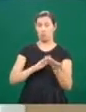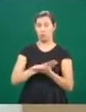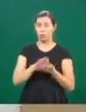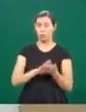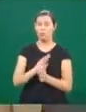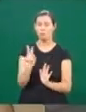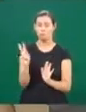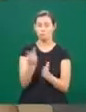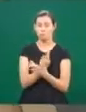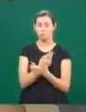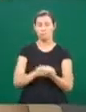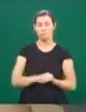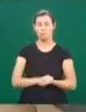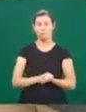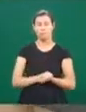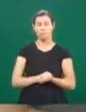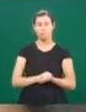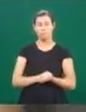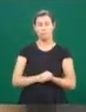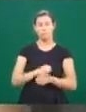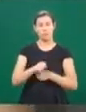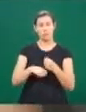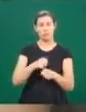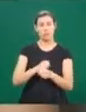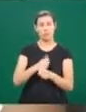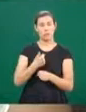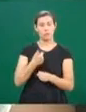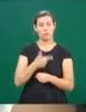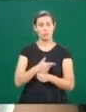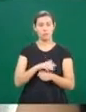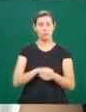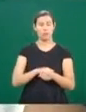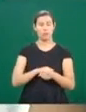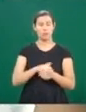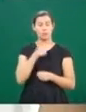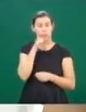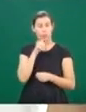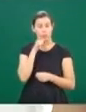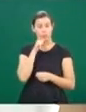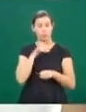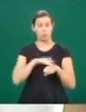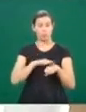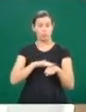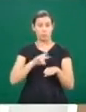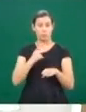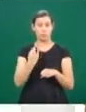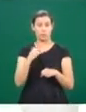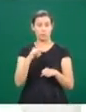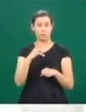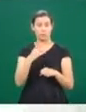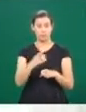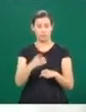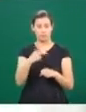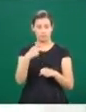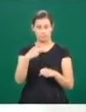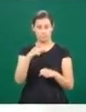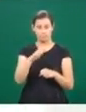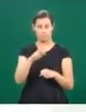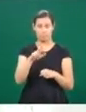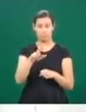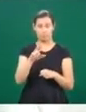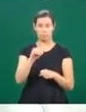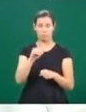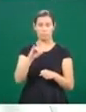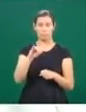aconteceu. Há mais de 12 anos, Fabiana foi diagnosticada com hipotiroidismo. Quando decidiu engravidar,